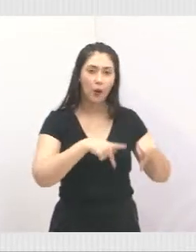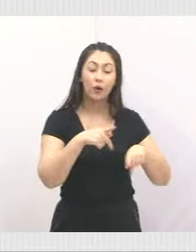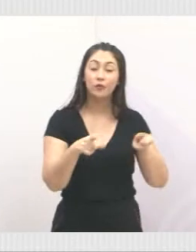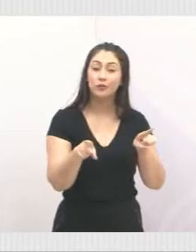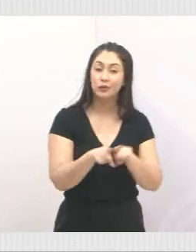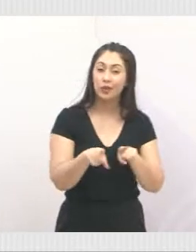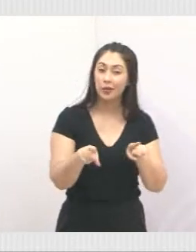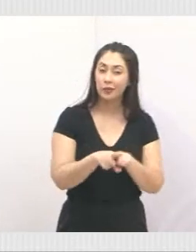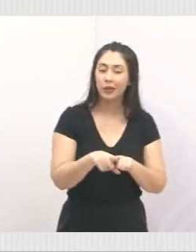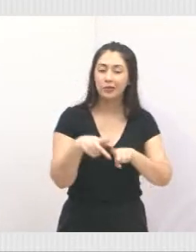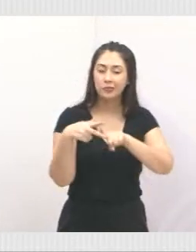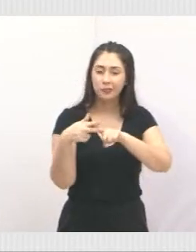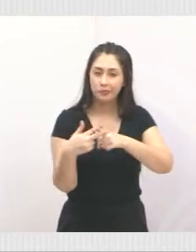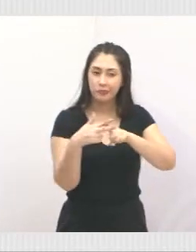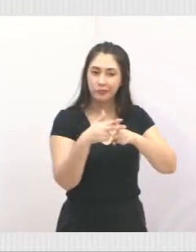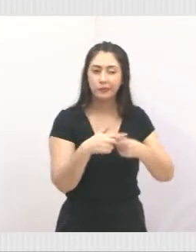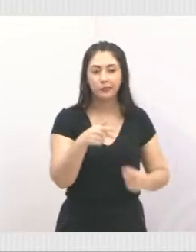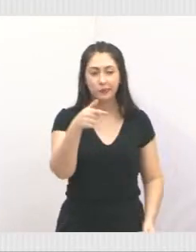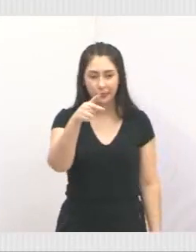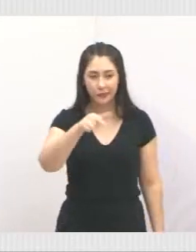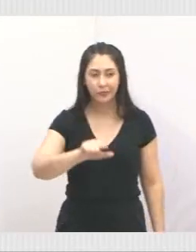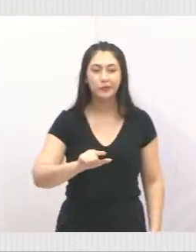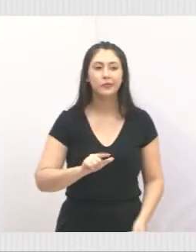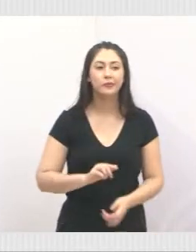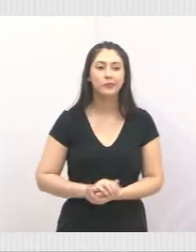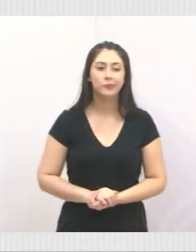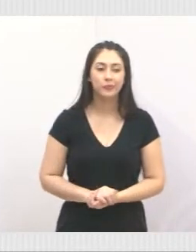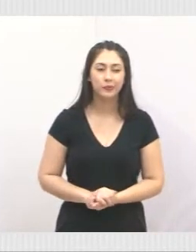Ajudando na manutenção. Pode ir para a próxima?